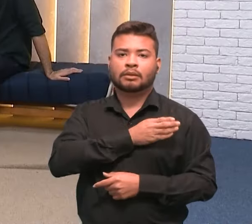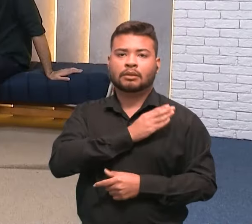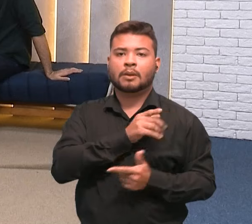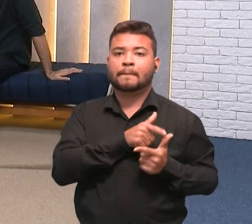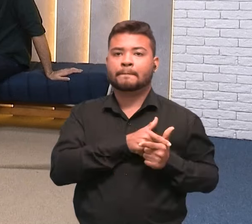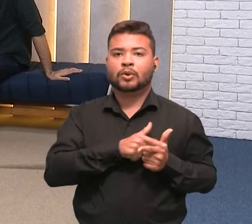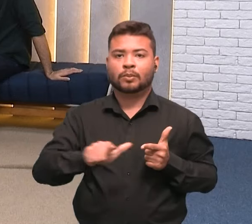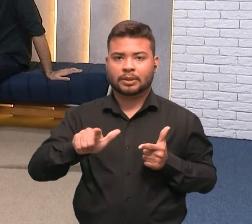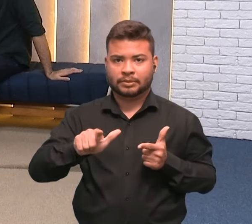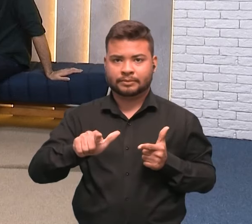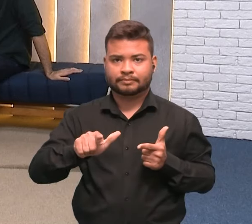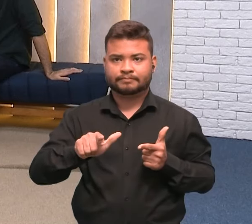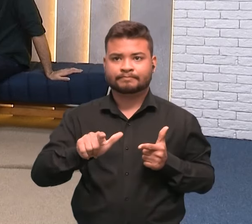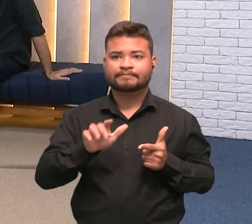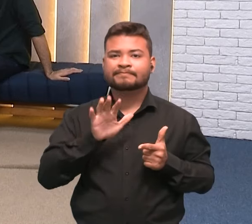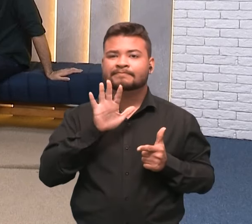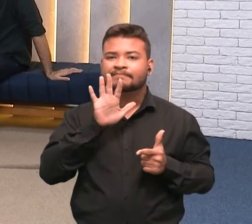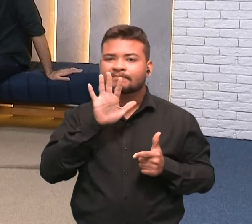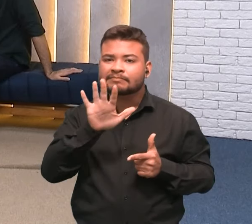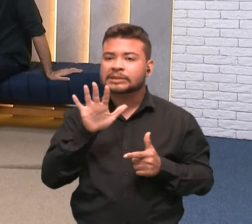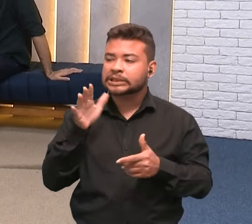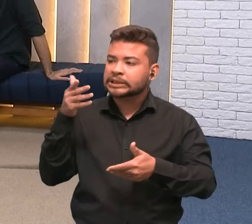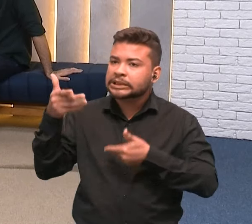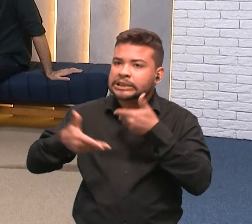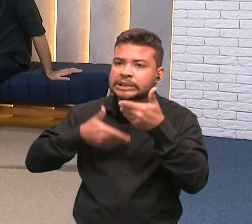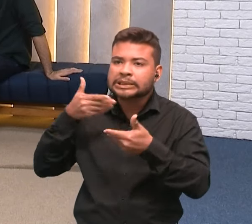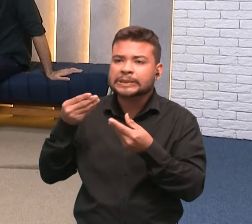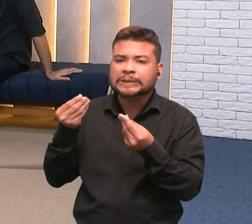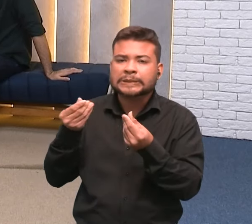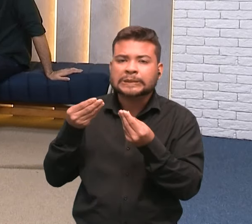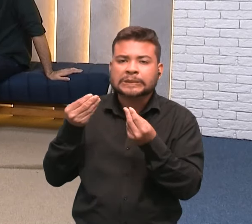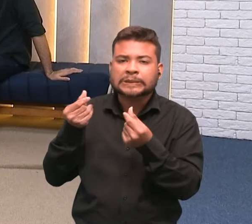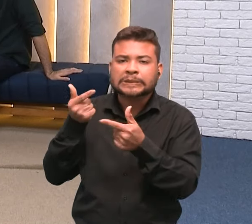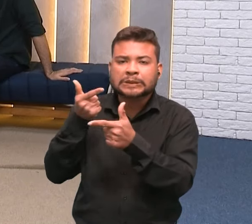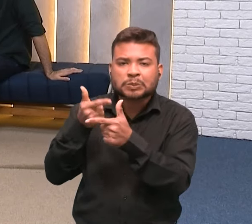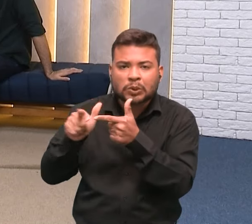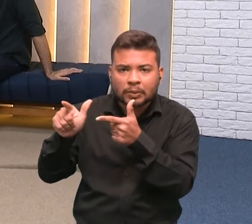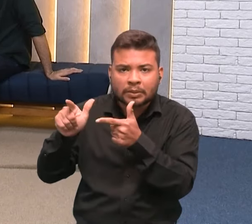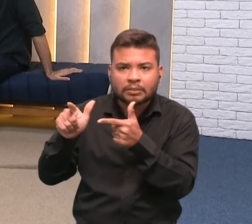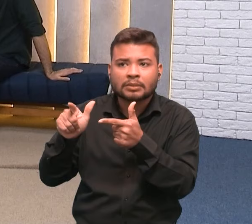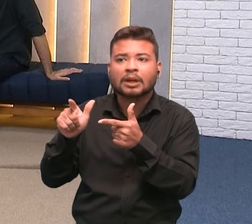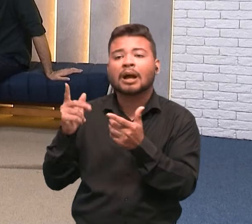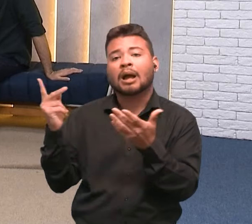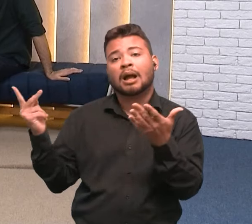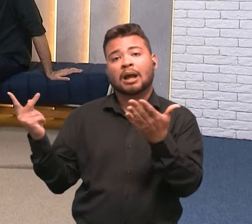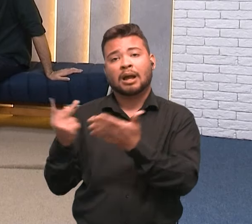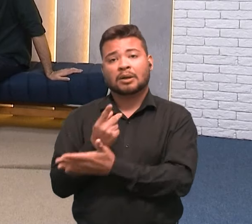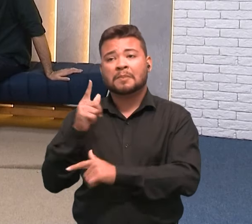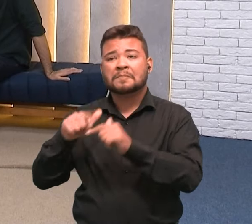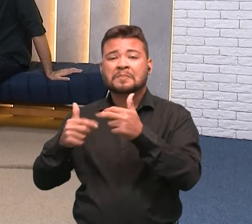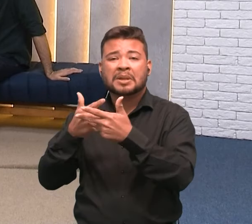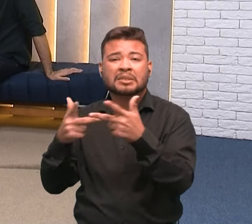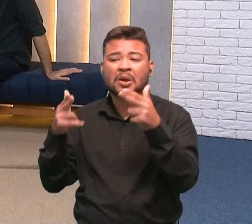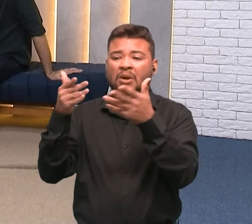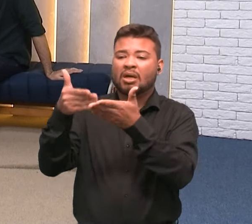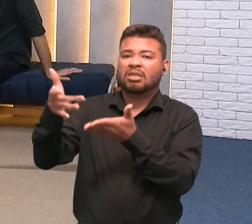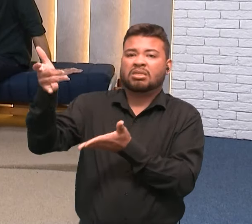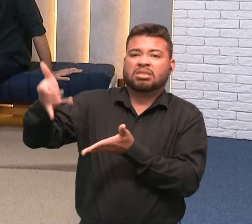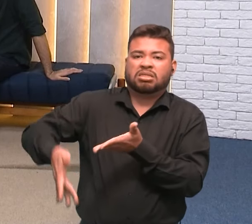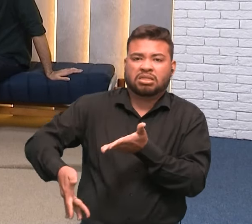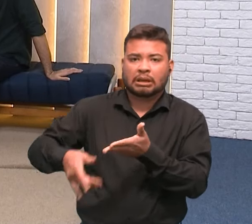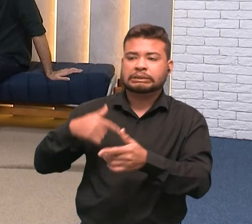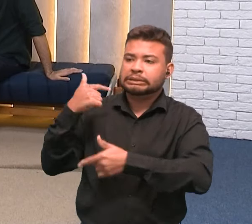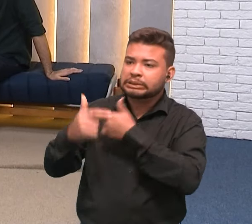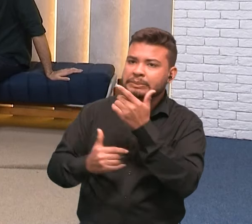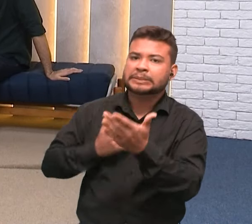normalmente não aderem bem ao tratamento. Então, isso vai gerar custo, desperdício de material, retrabalho,